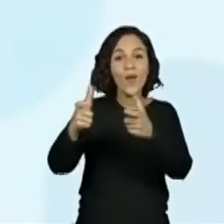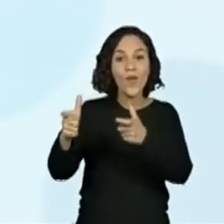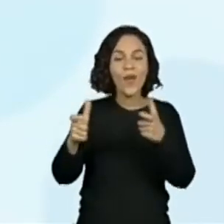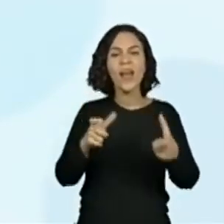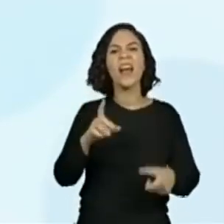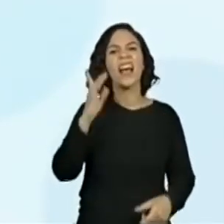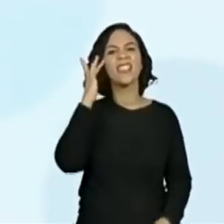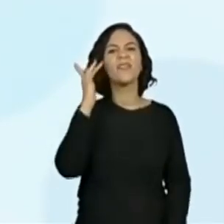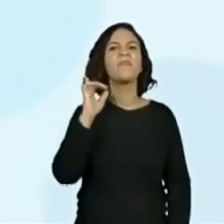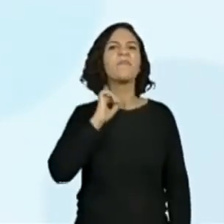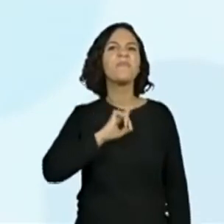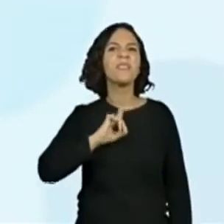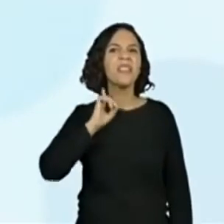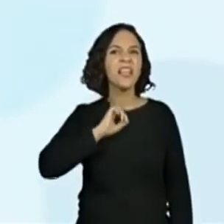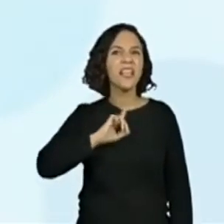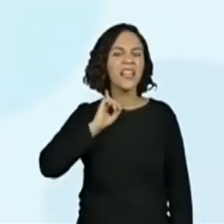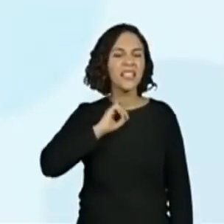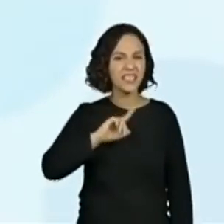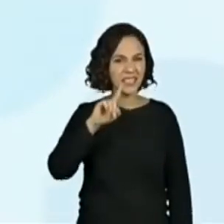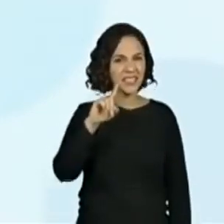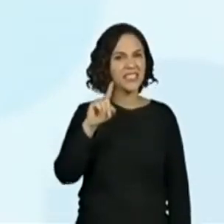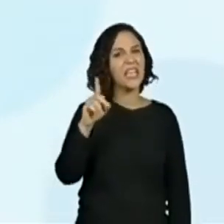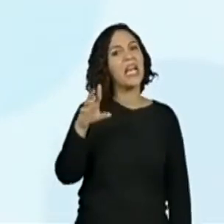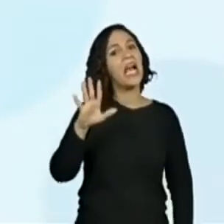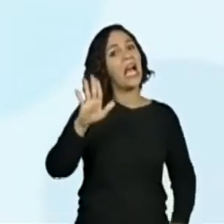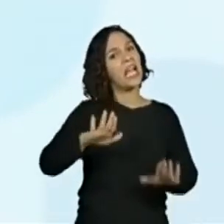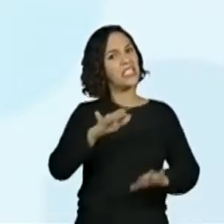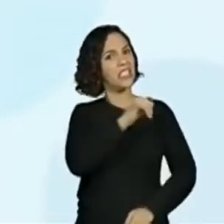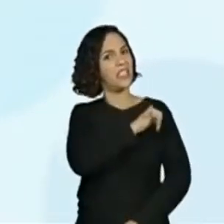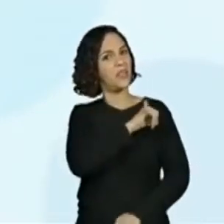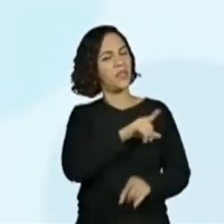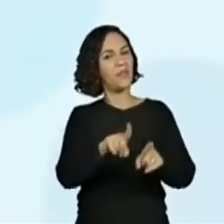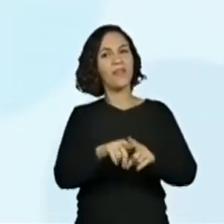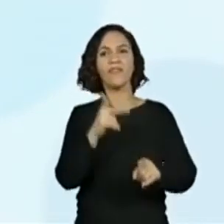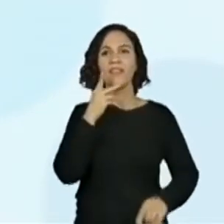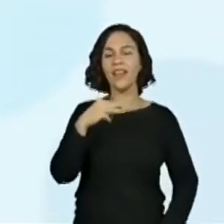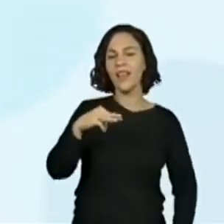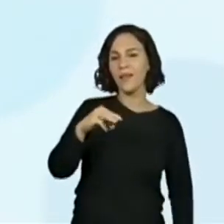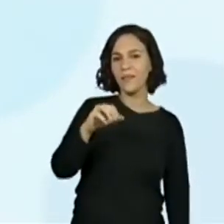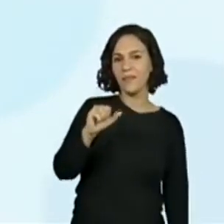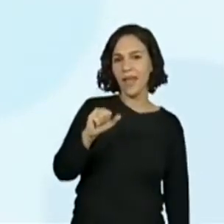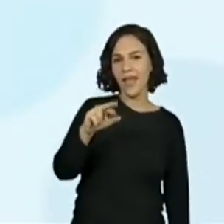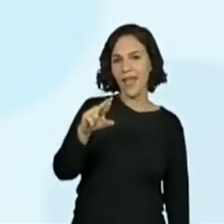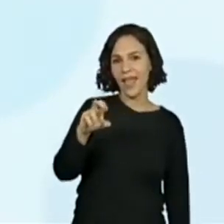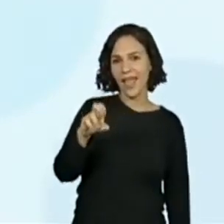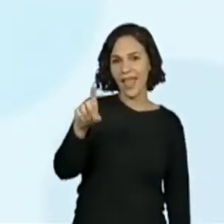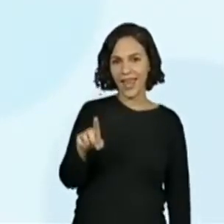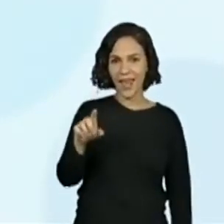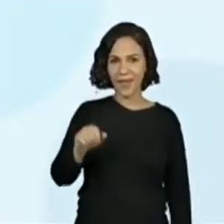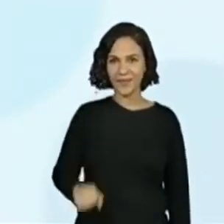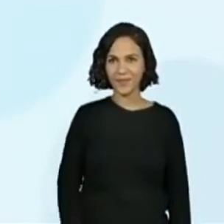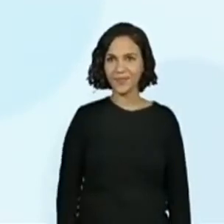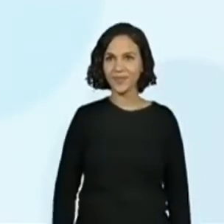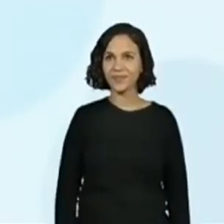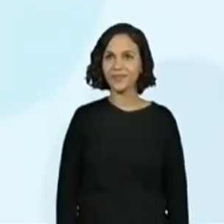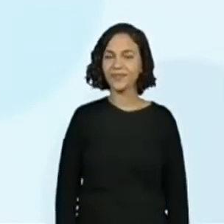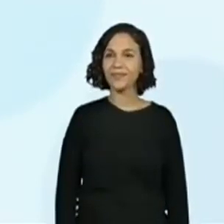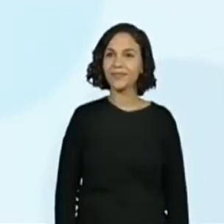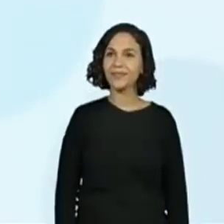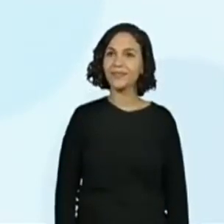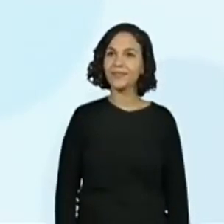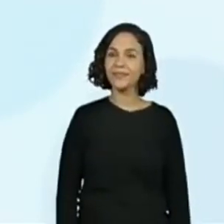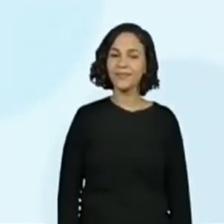Gerais, né, se chama, vamos pular maré? Maré. Maré. Maré. Então, olha lá, turminha, nós estamos falando da